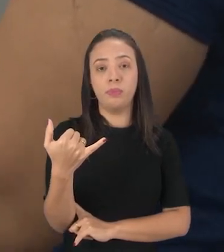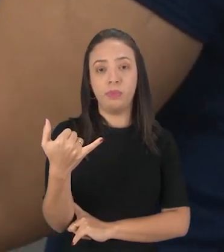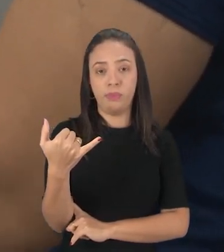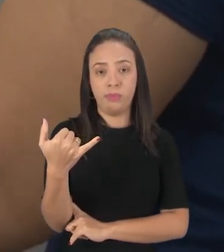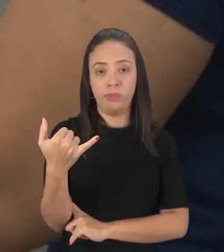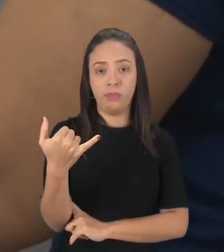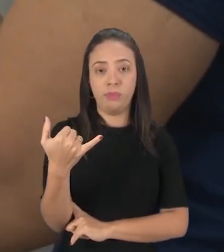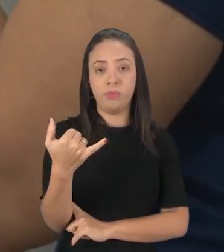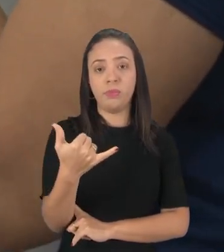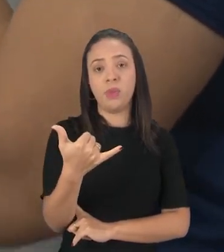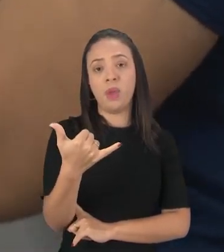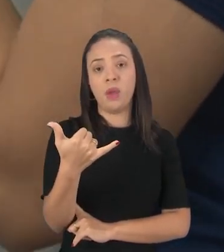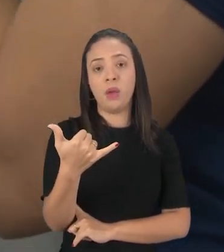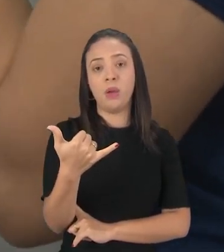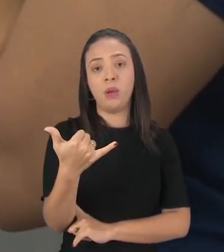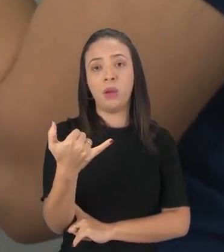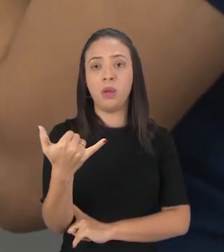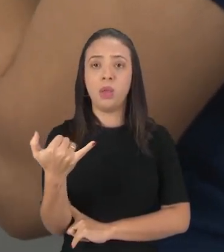Canetinha caiu no chão.